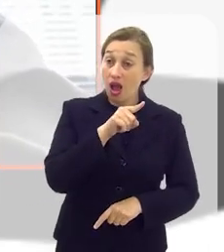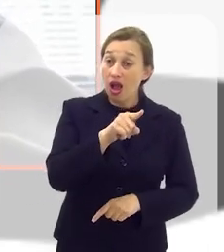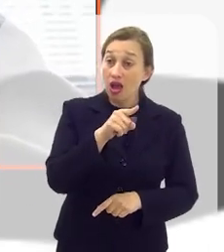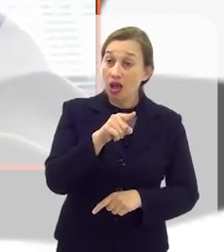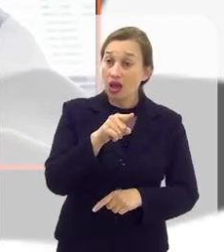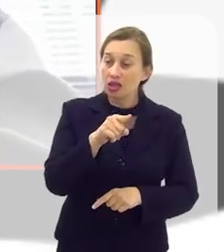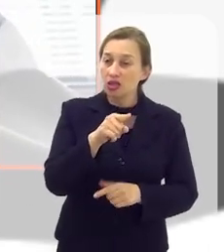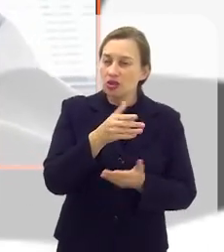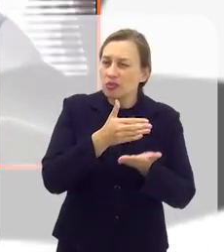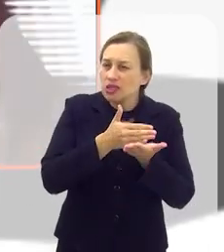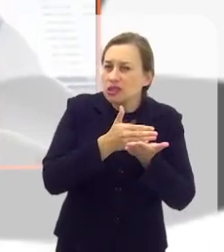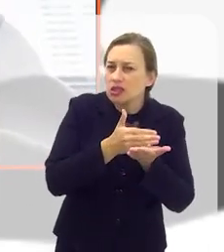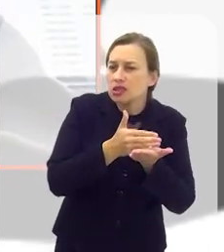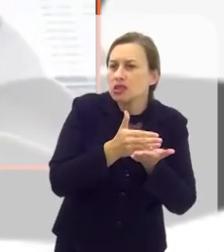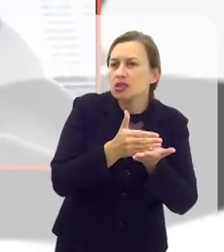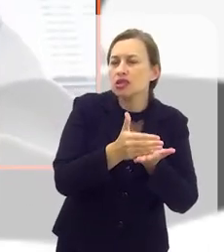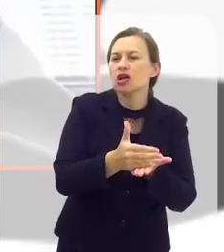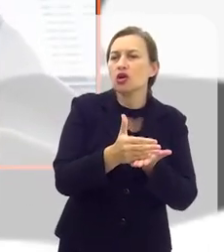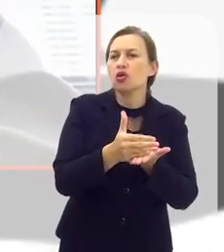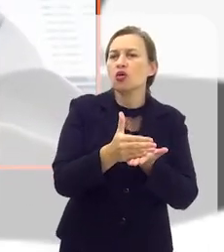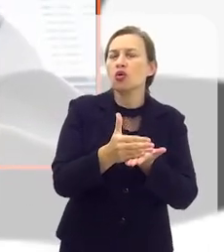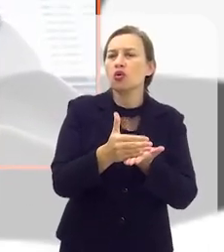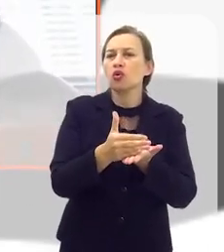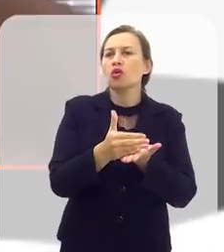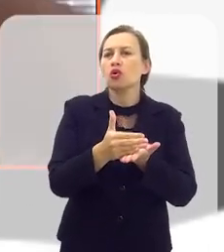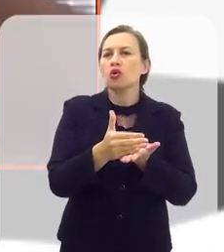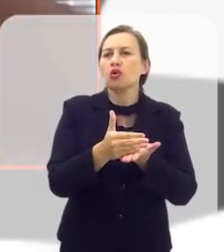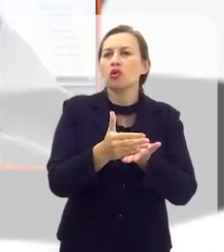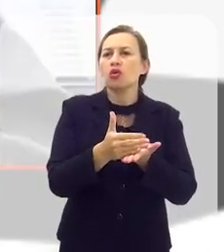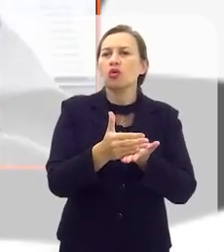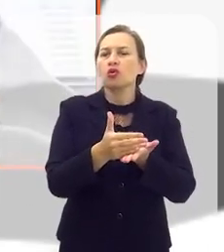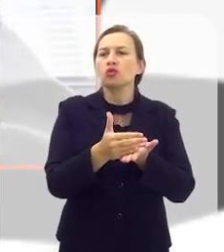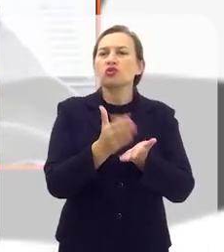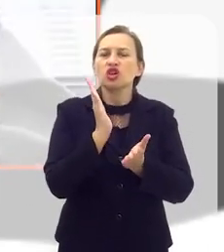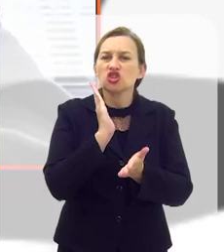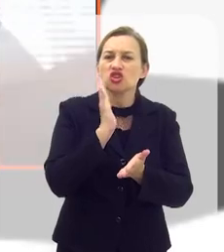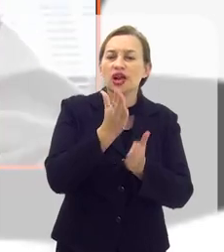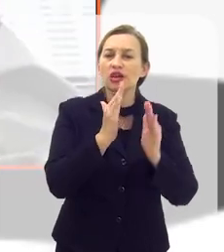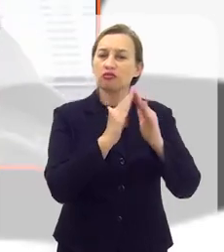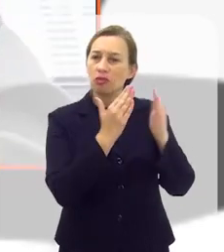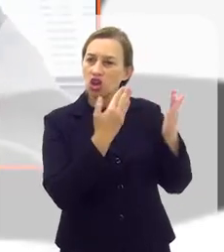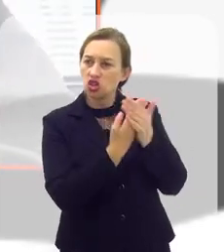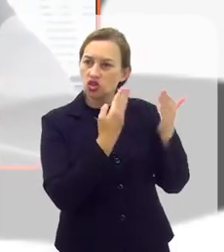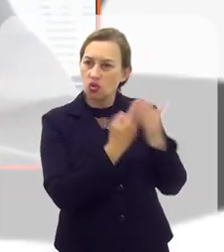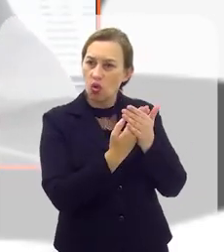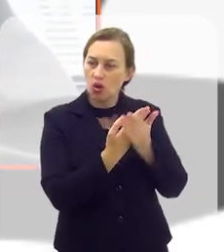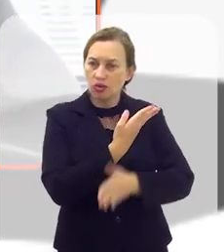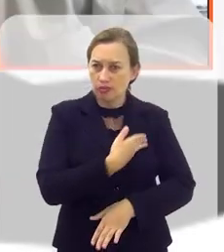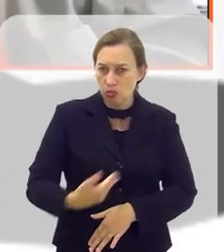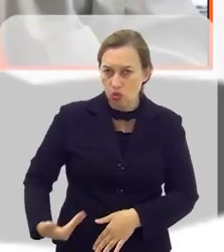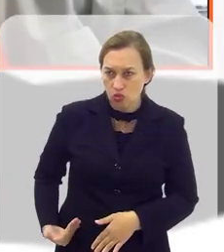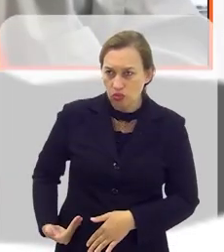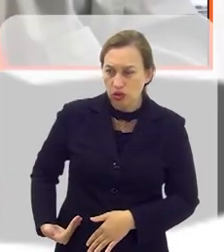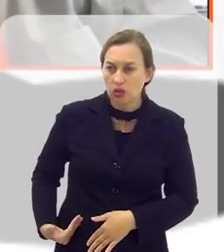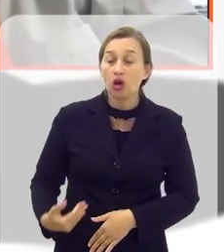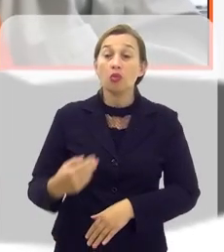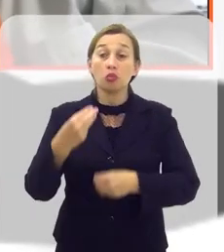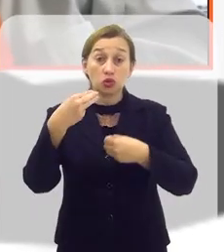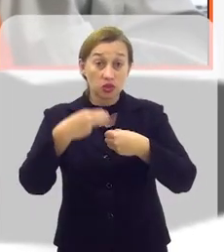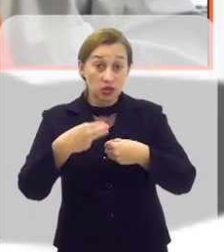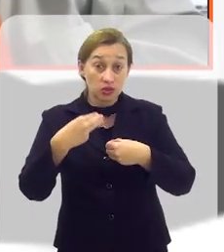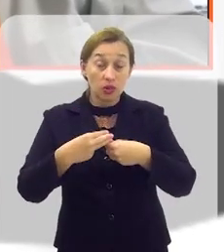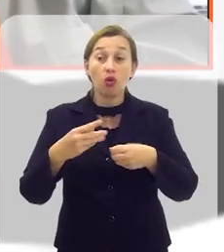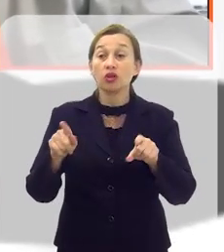Nós começamos a fazer isso nos CRAs. Como aumentou muito a demanda, nós começamos a fazer direto nos colégios, na rede pública